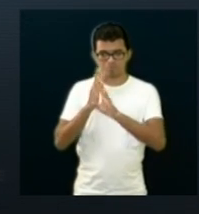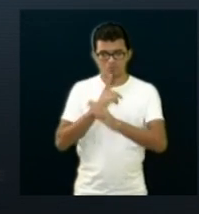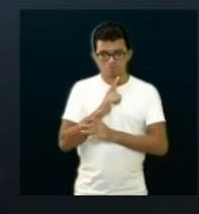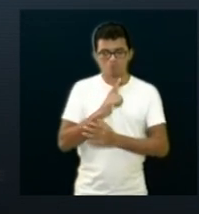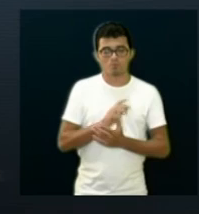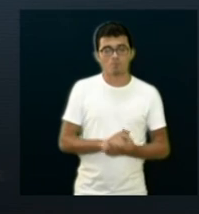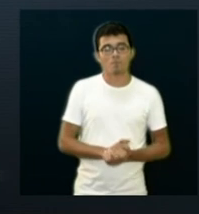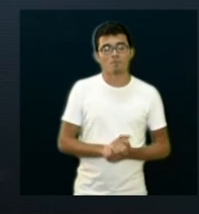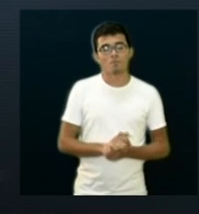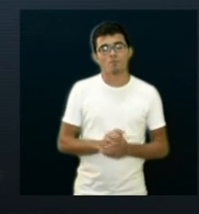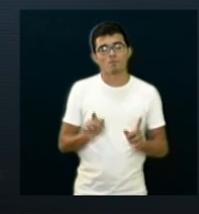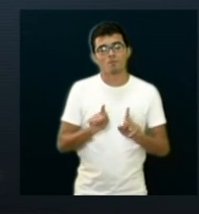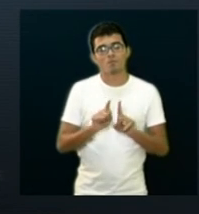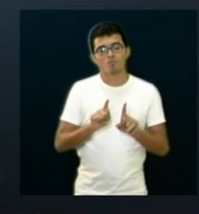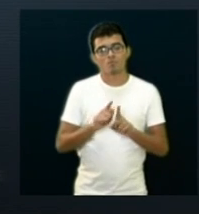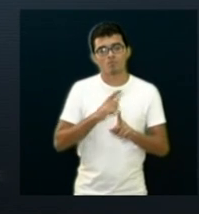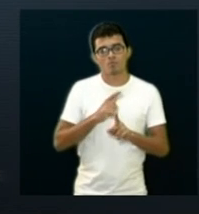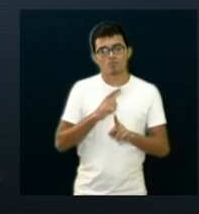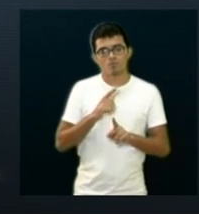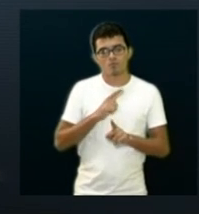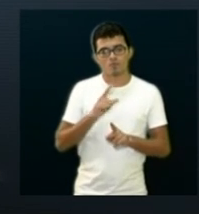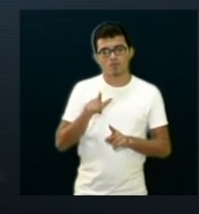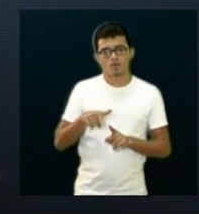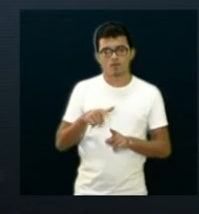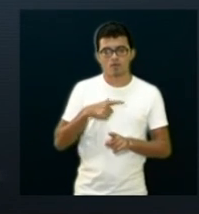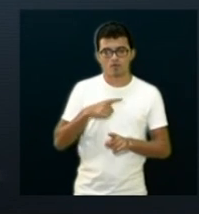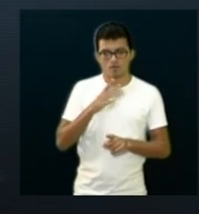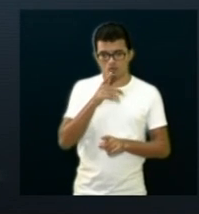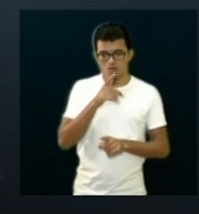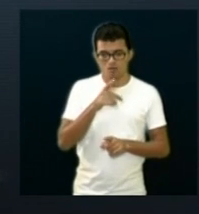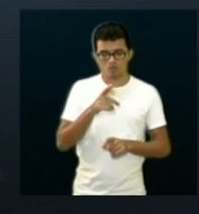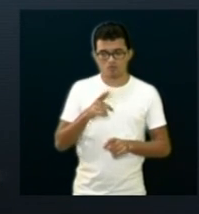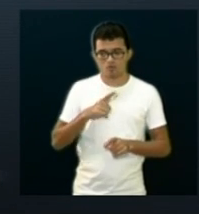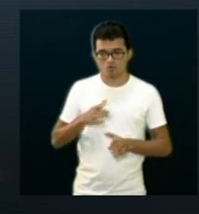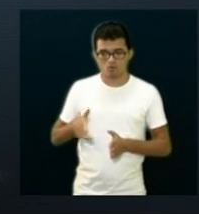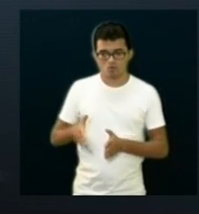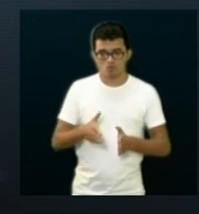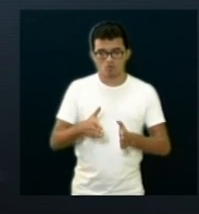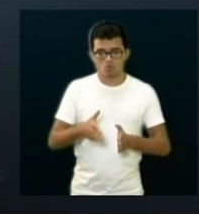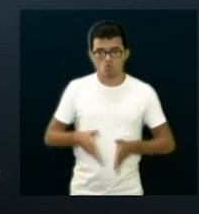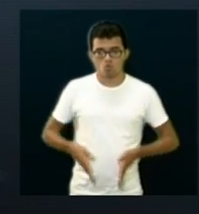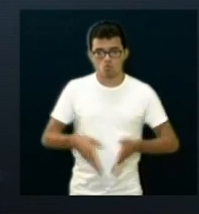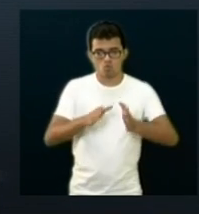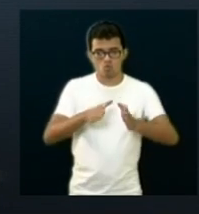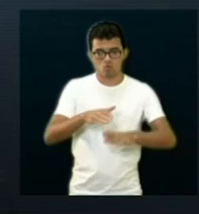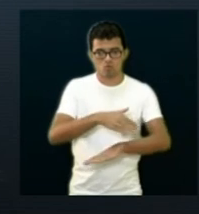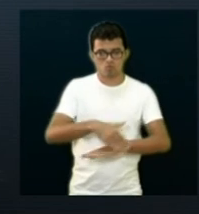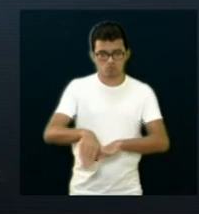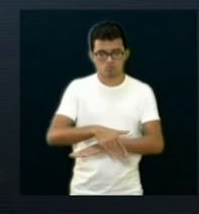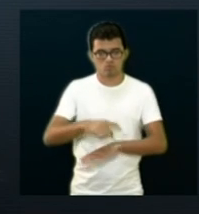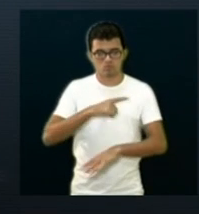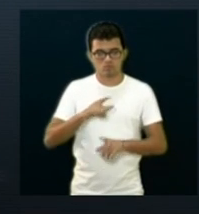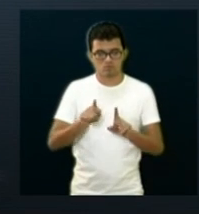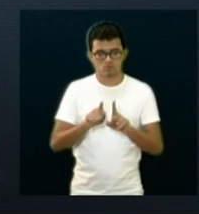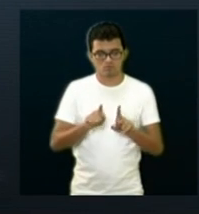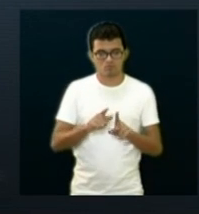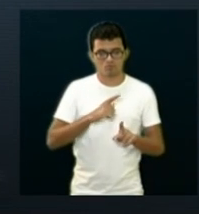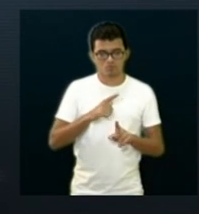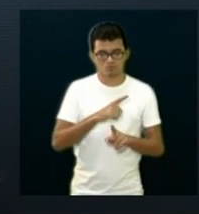Há disciplina também de intervenções nas vias. Há permuta de área da Imaculada Conceição.